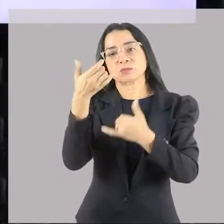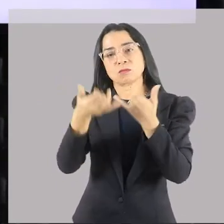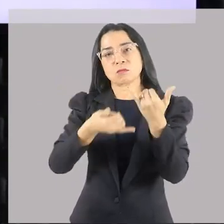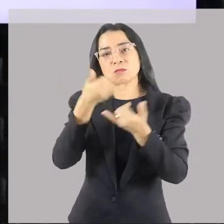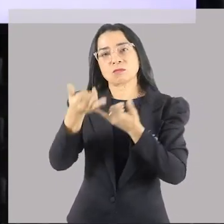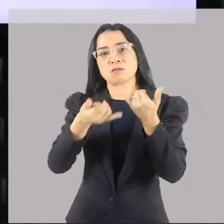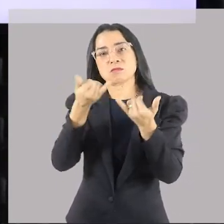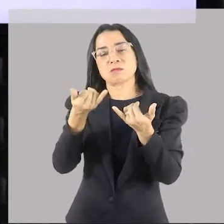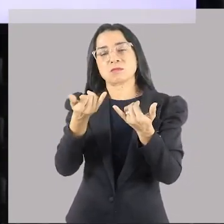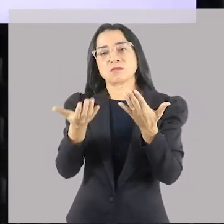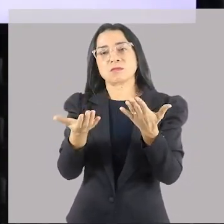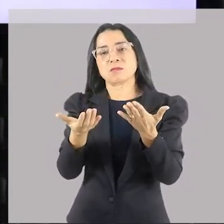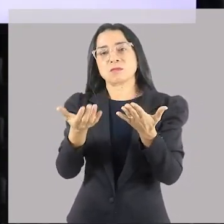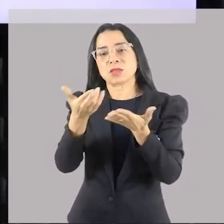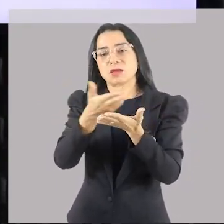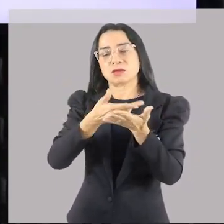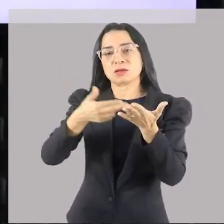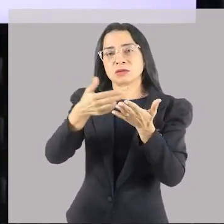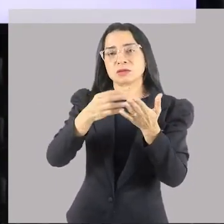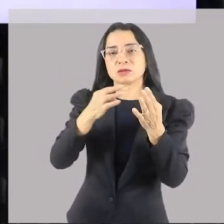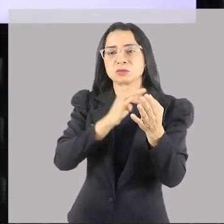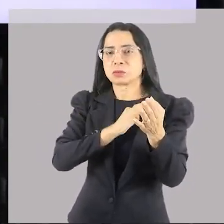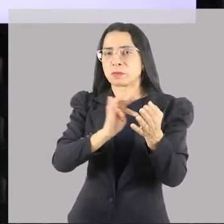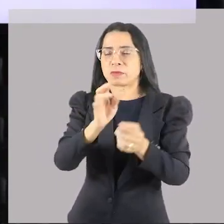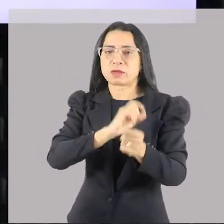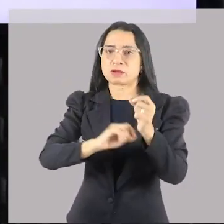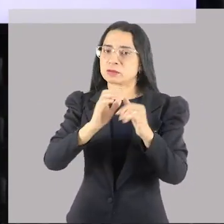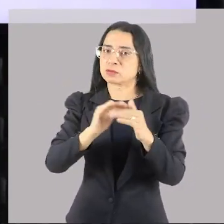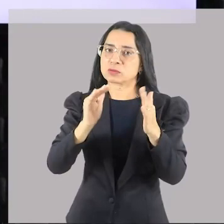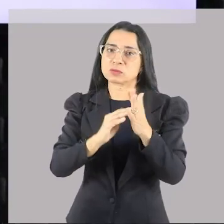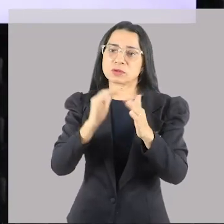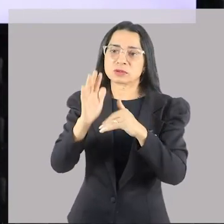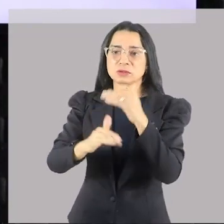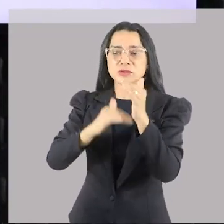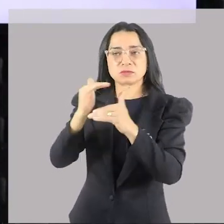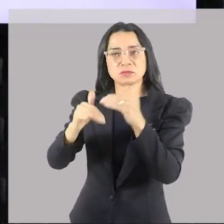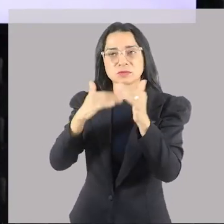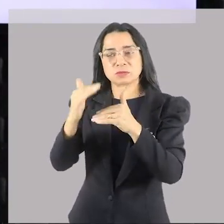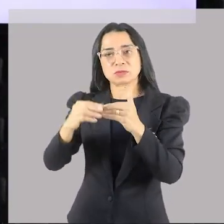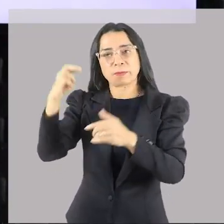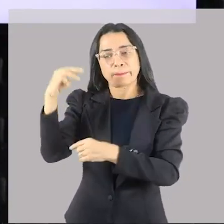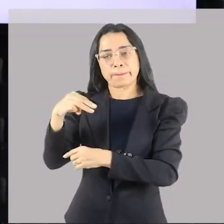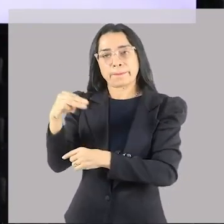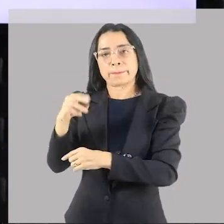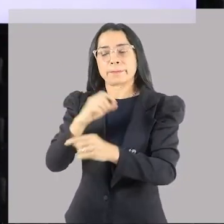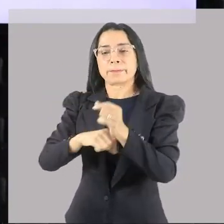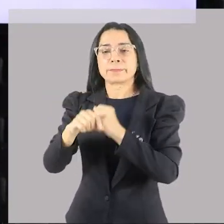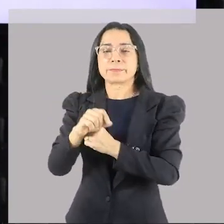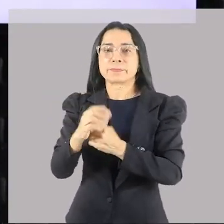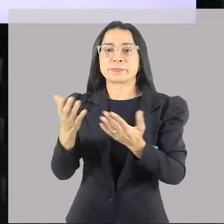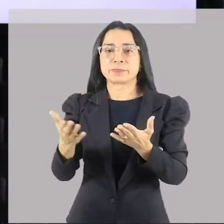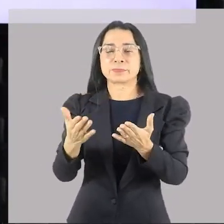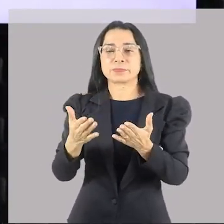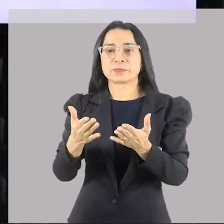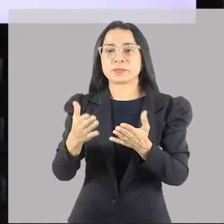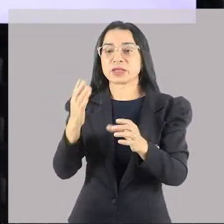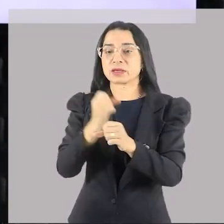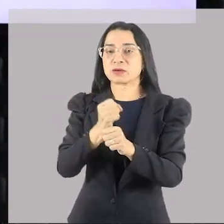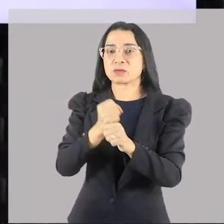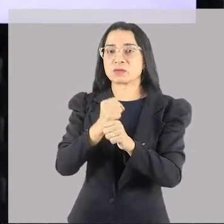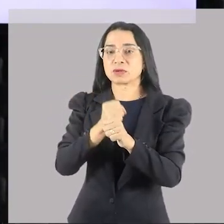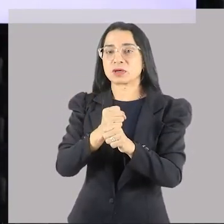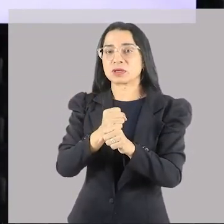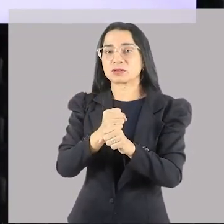Brinquedos, animações, desenhos, técnicas de desenho, tudo é desenvolvido matematicamente calculado